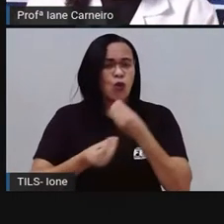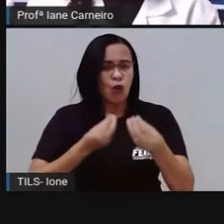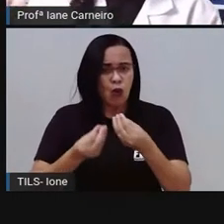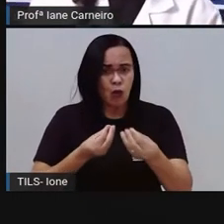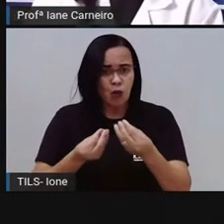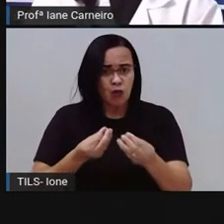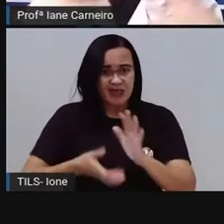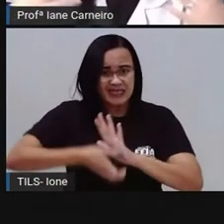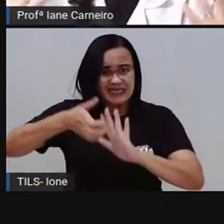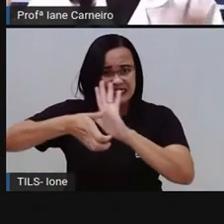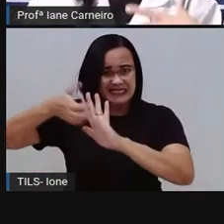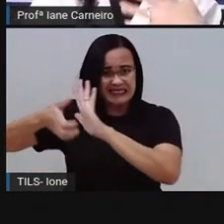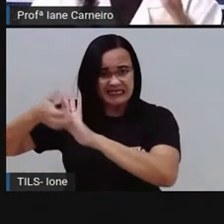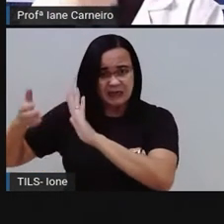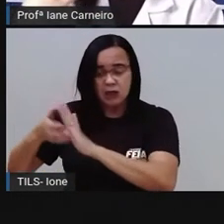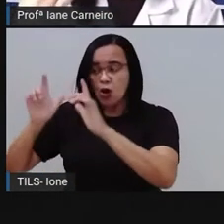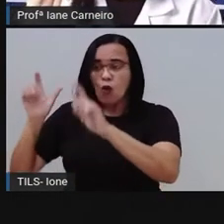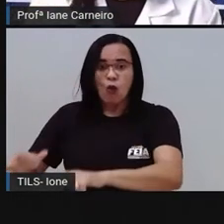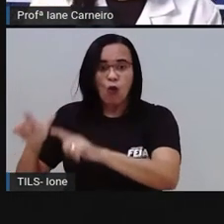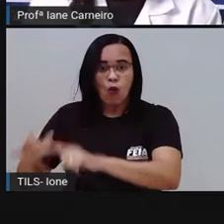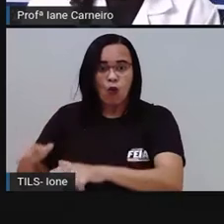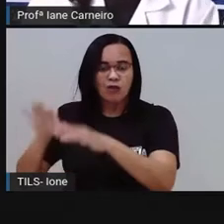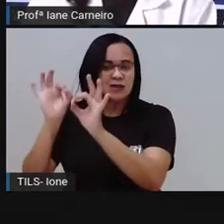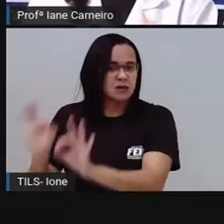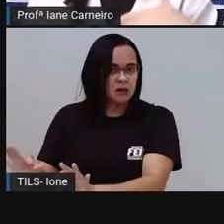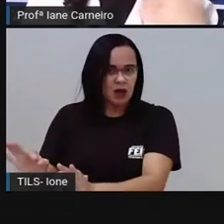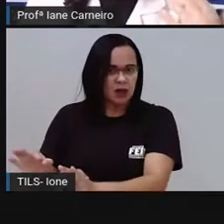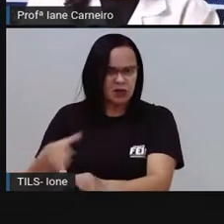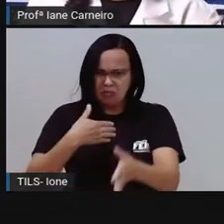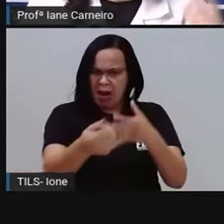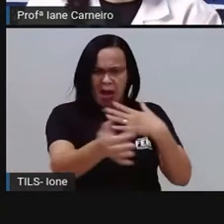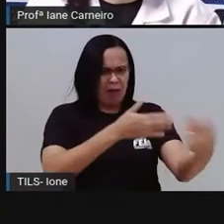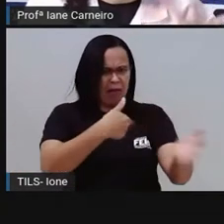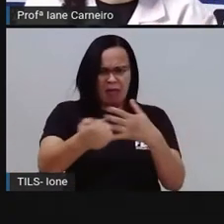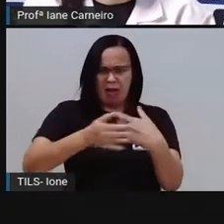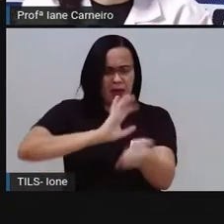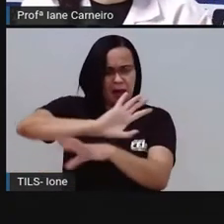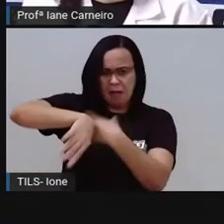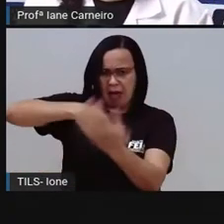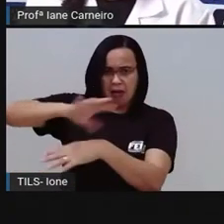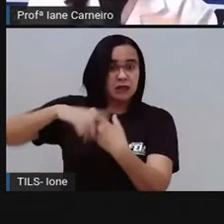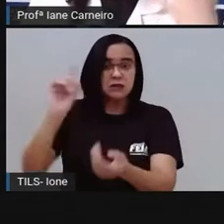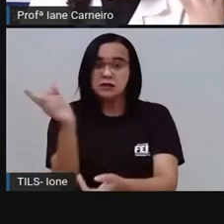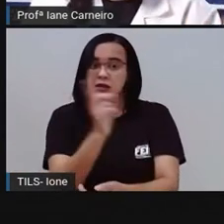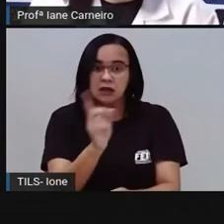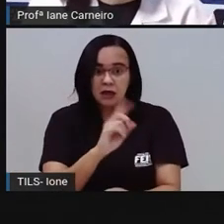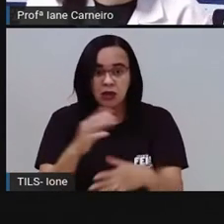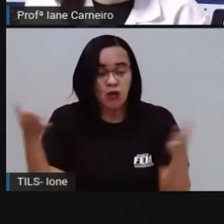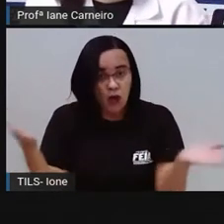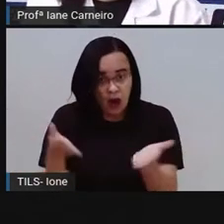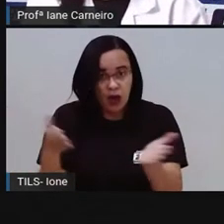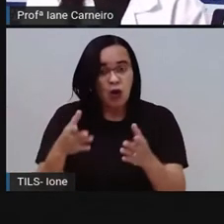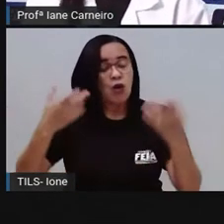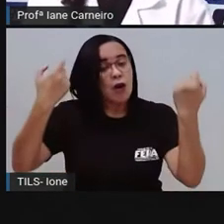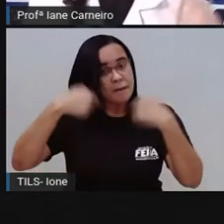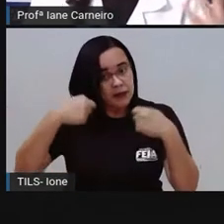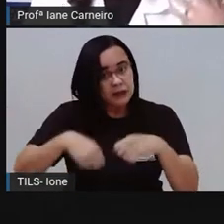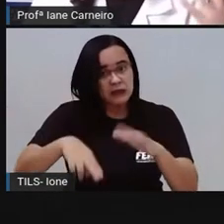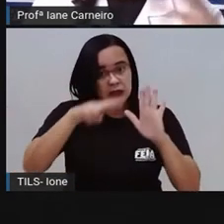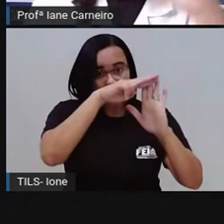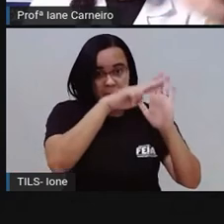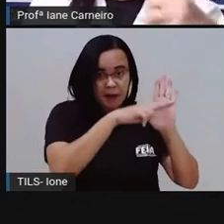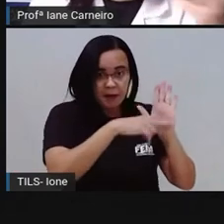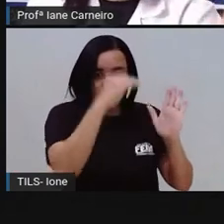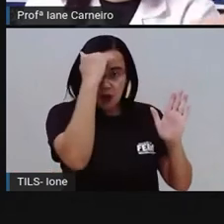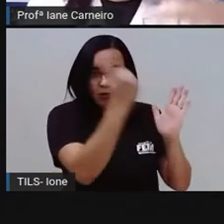adequado. Então, não é feito de qualquer forma. Também não pode entrar pessoas lá para catar lixo para comer, para